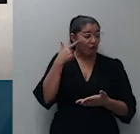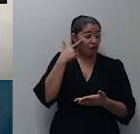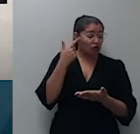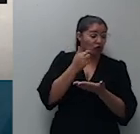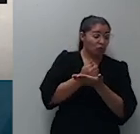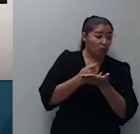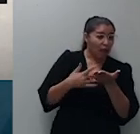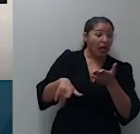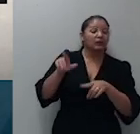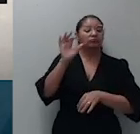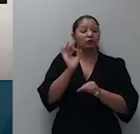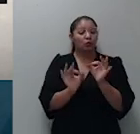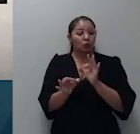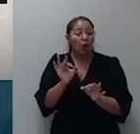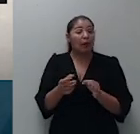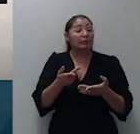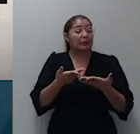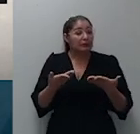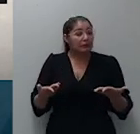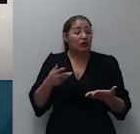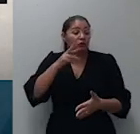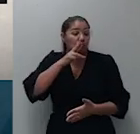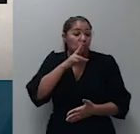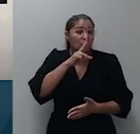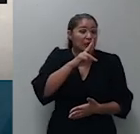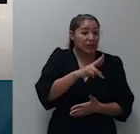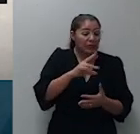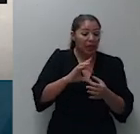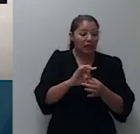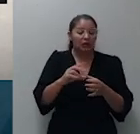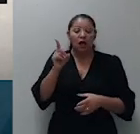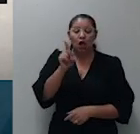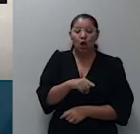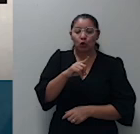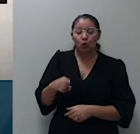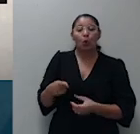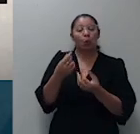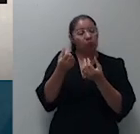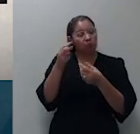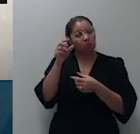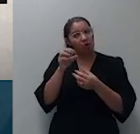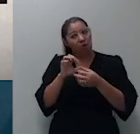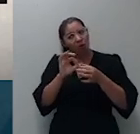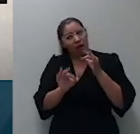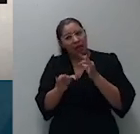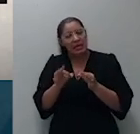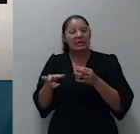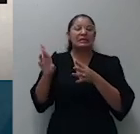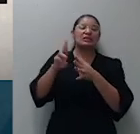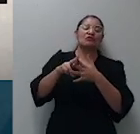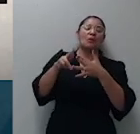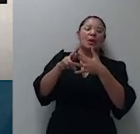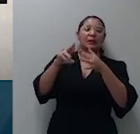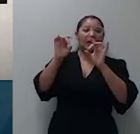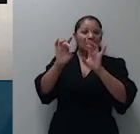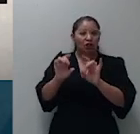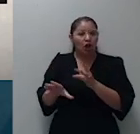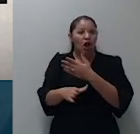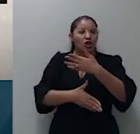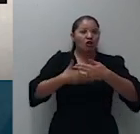em decisão monocrática negou-se provimento ao reclamo em razão da incidência da súmula 7 disse eu